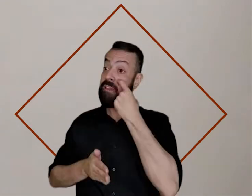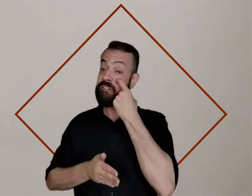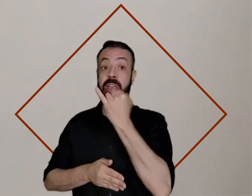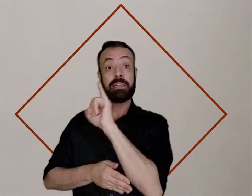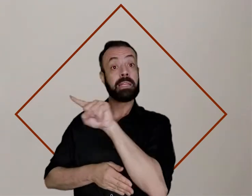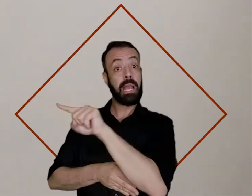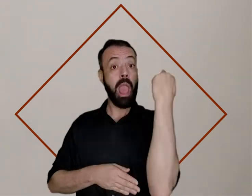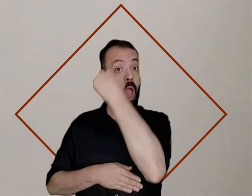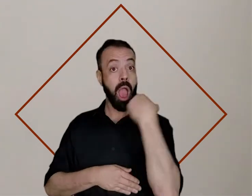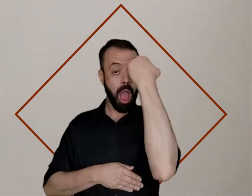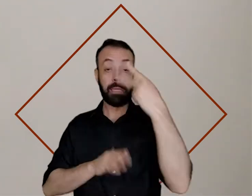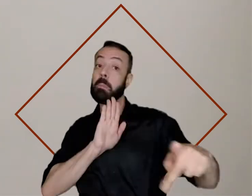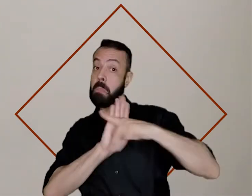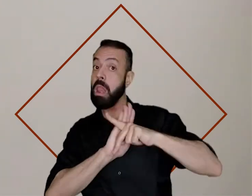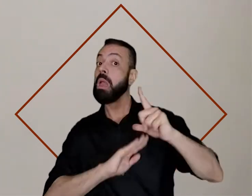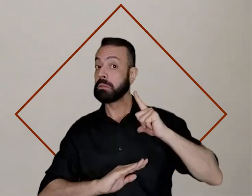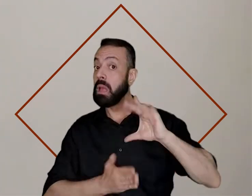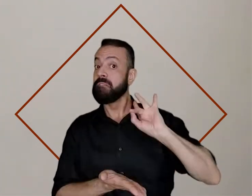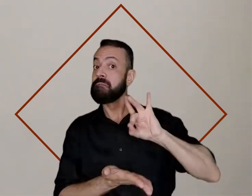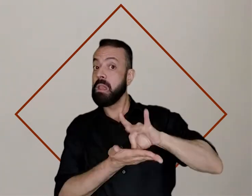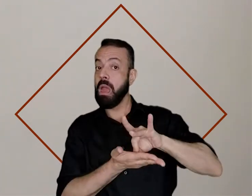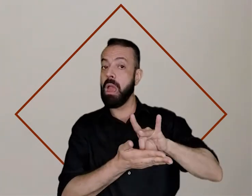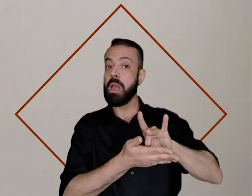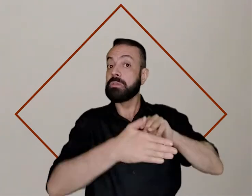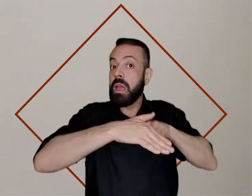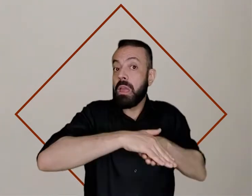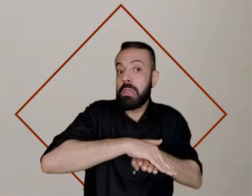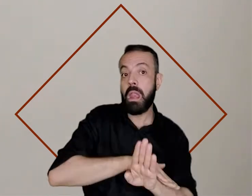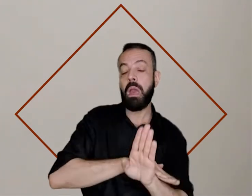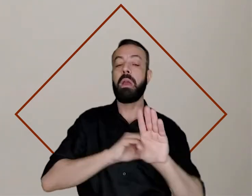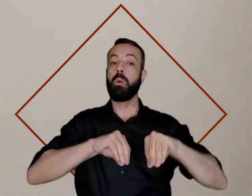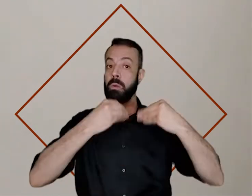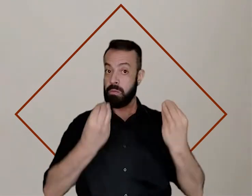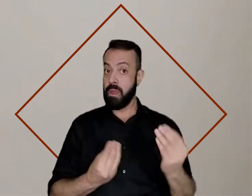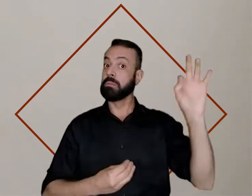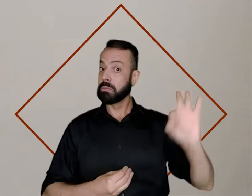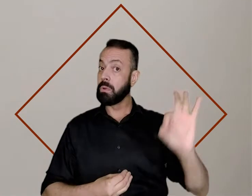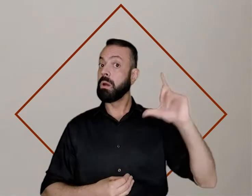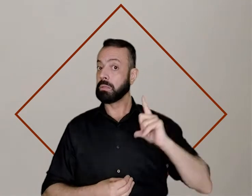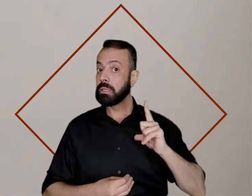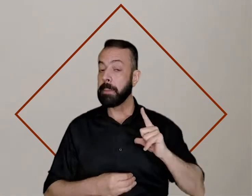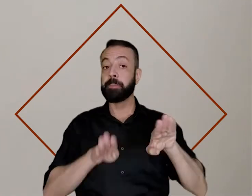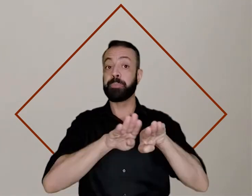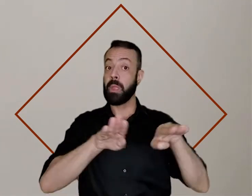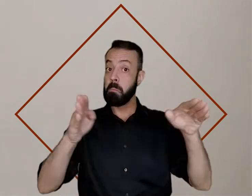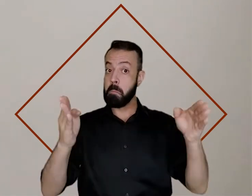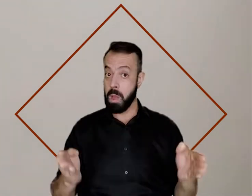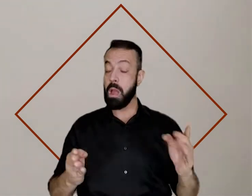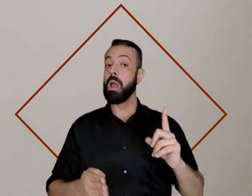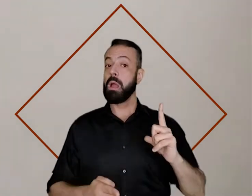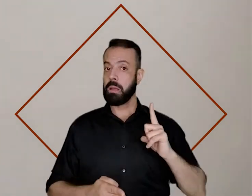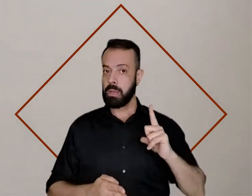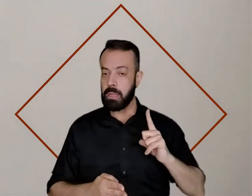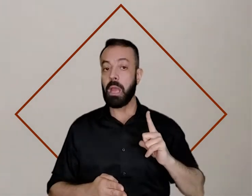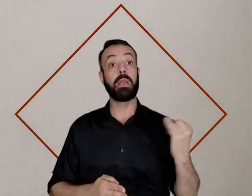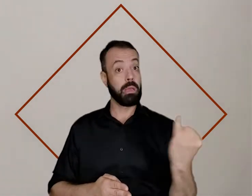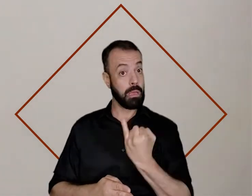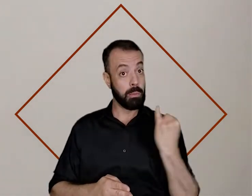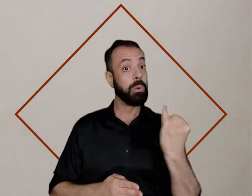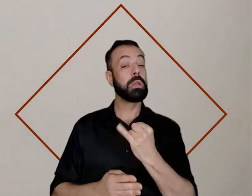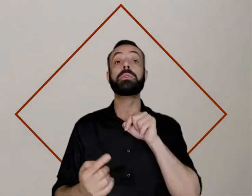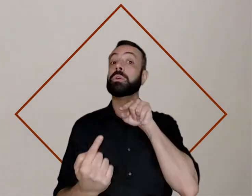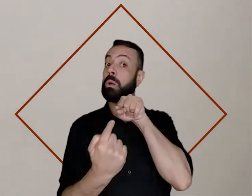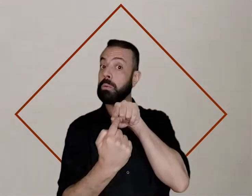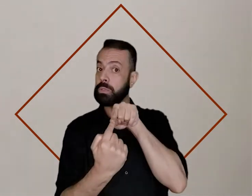outras pessoas realizam uma avaliação para reconhecer a raça de quem pretende ingressar na Unifesp por meio do sistema de